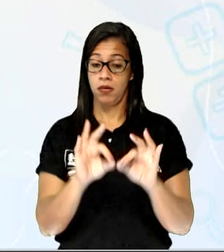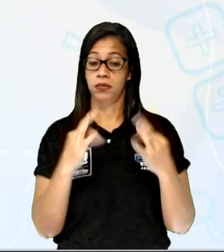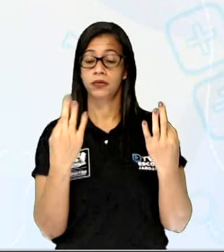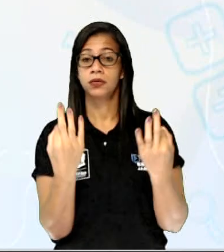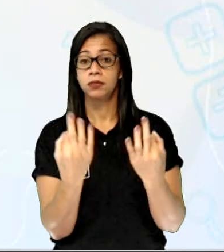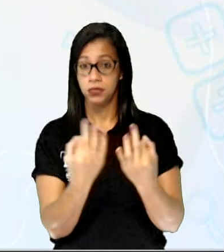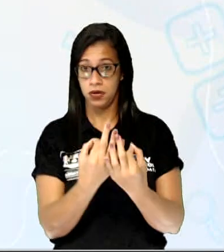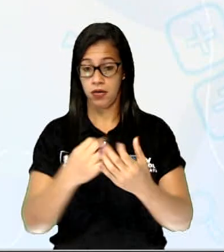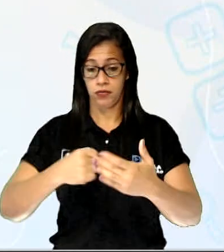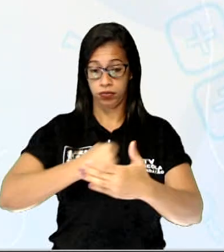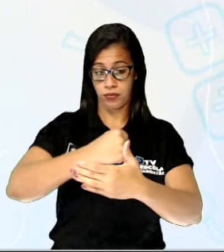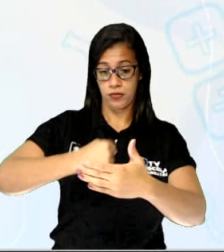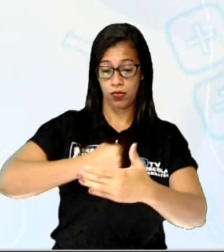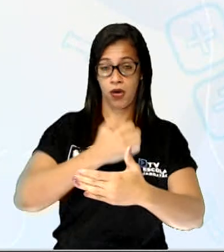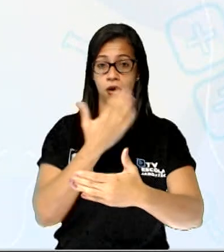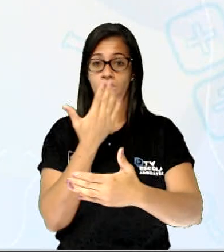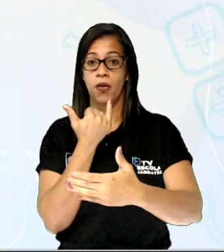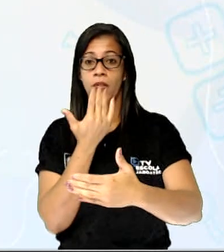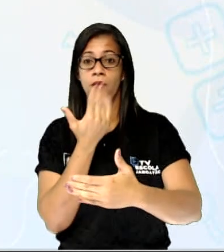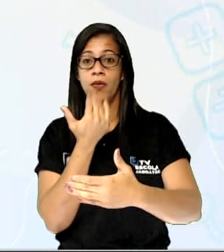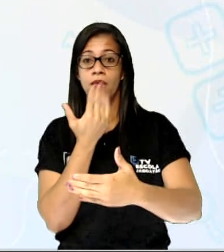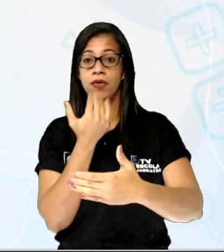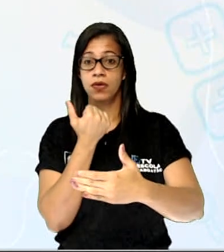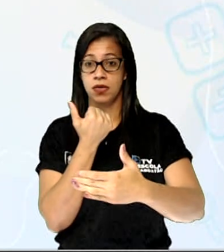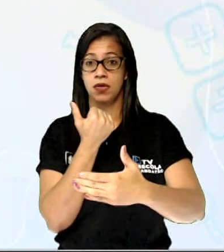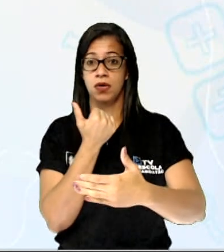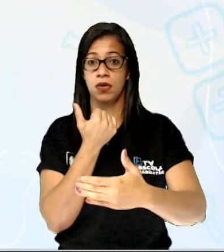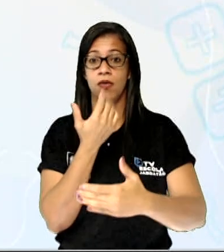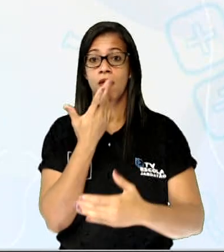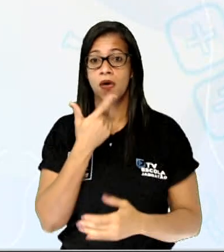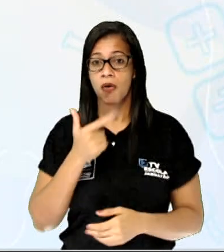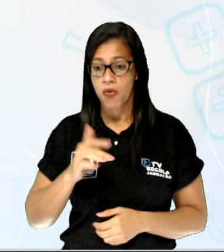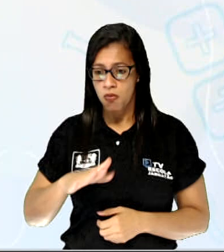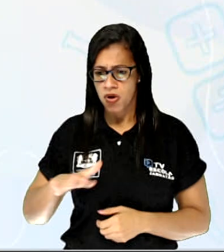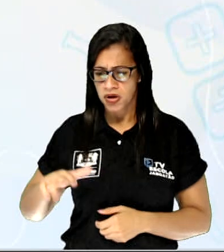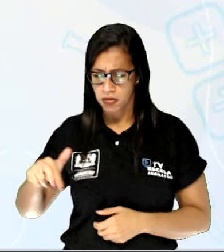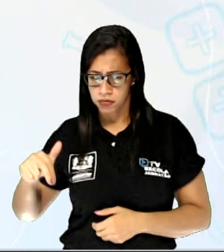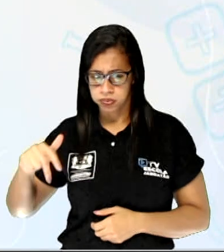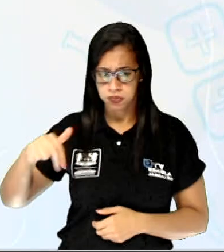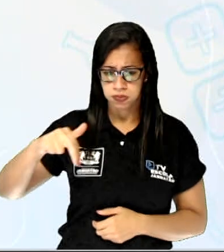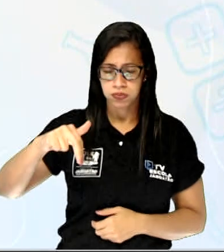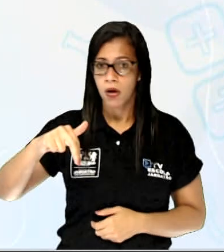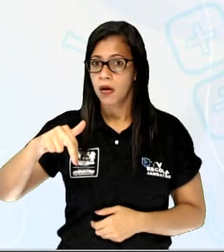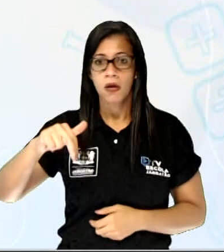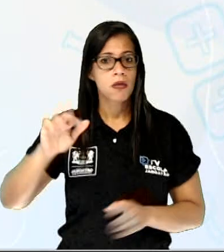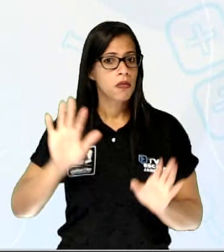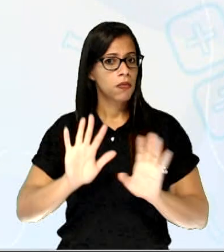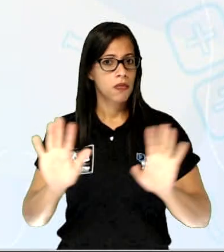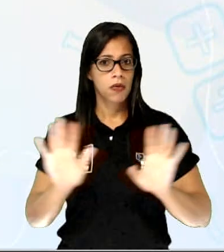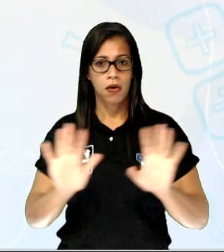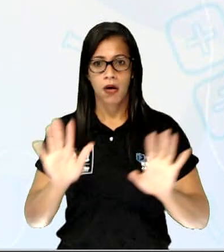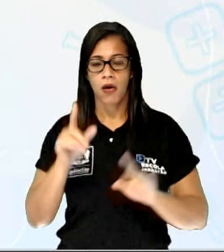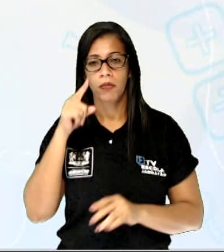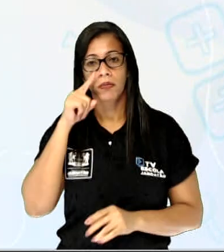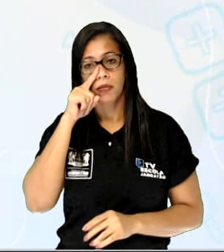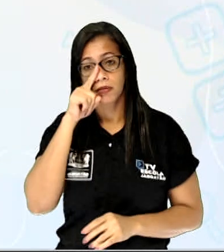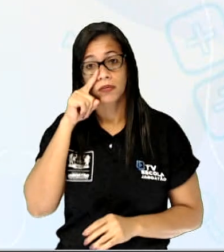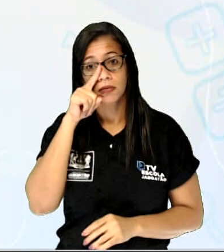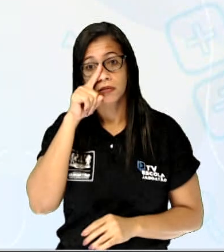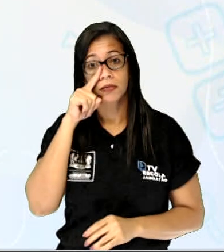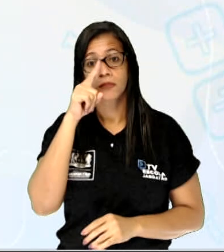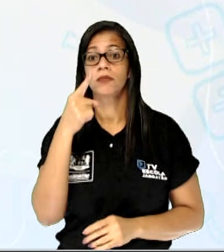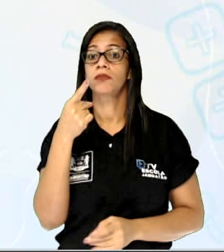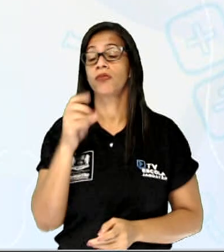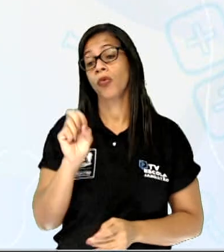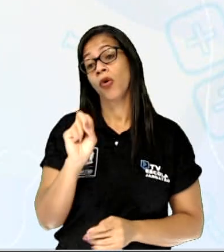alimentos, está passeando na cozinha, no momento que tem lá a panela no fogo. Ou ferro de